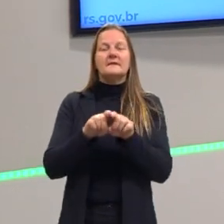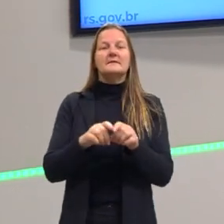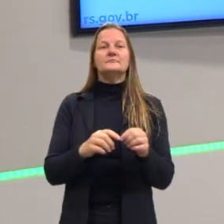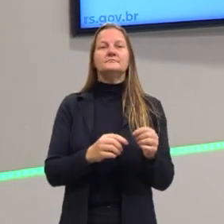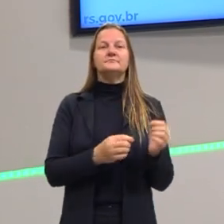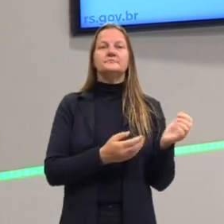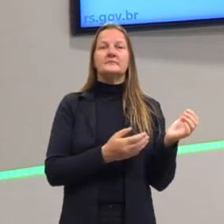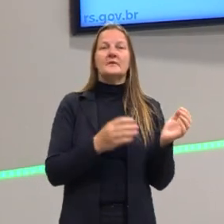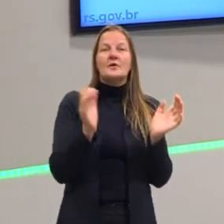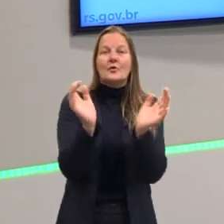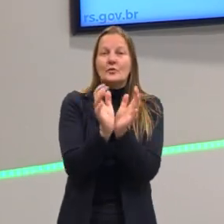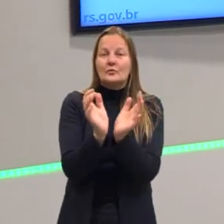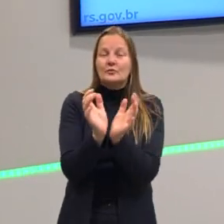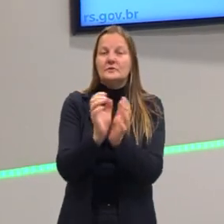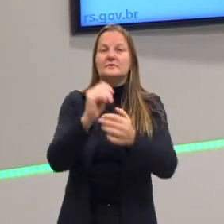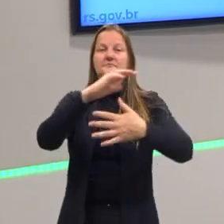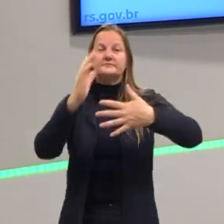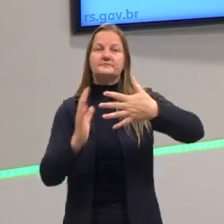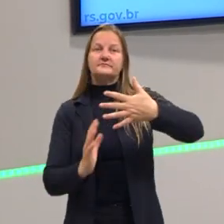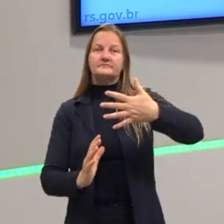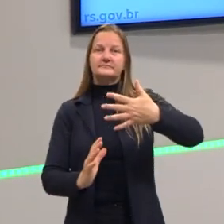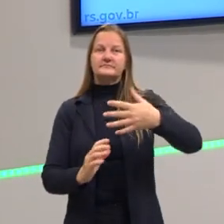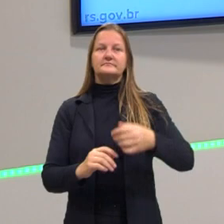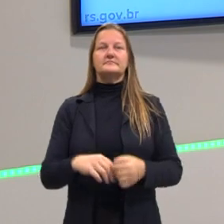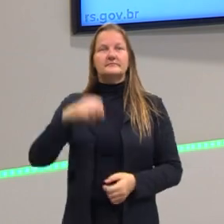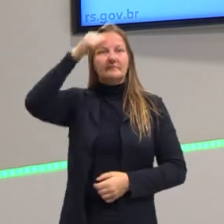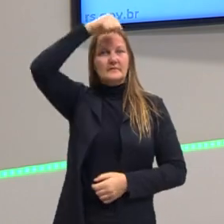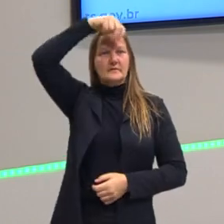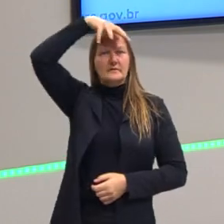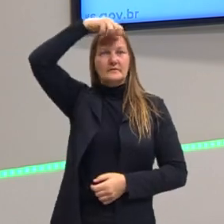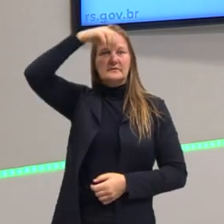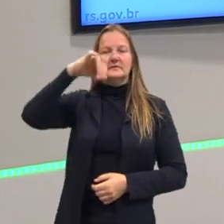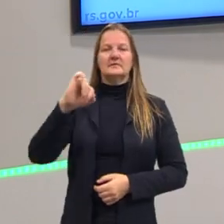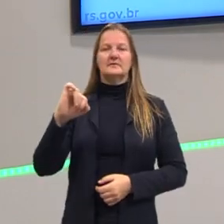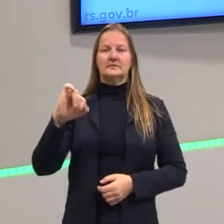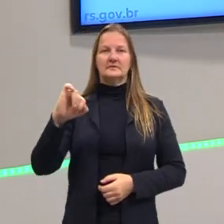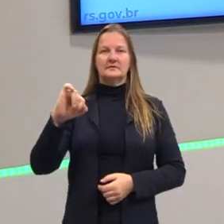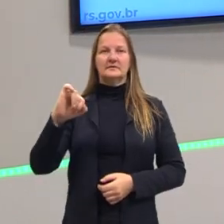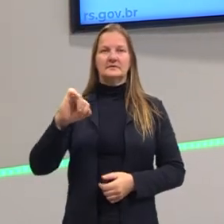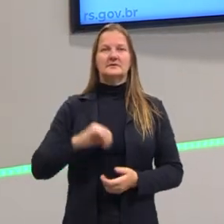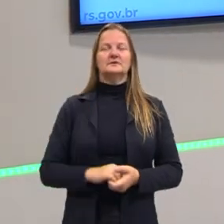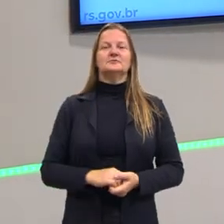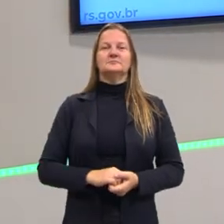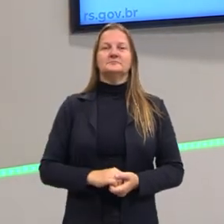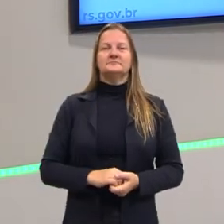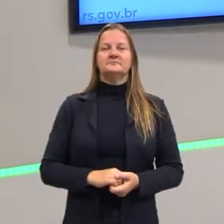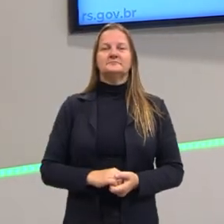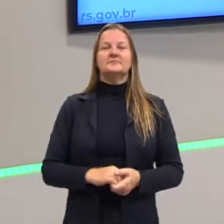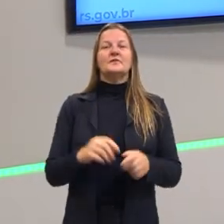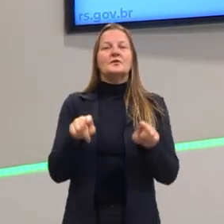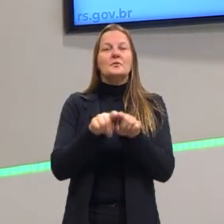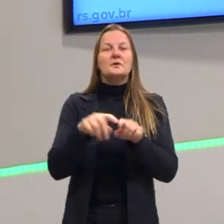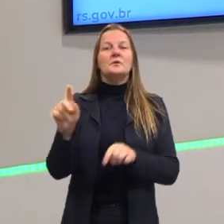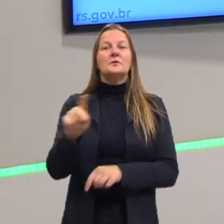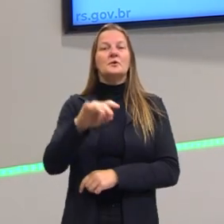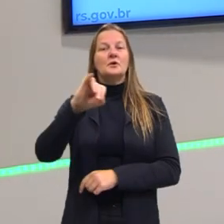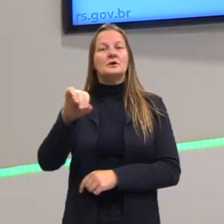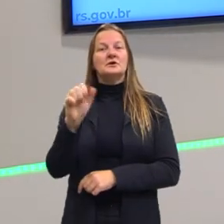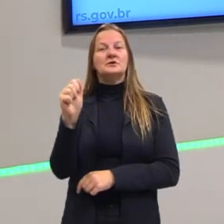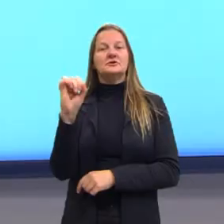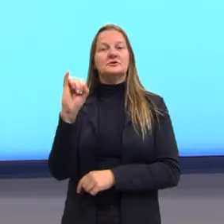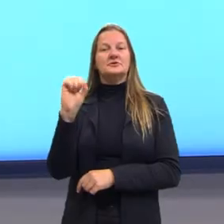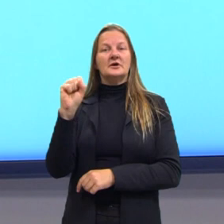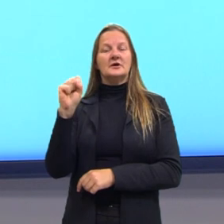com as minhas colegas das Libras, a Suzana e a Lucimeia e também com o professor Jaysson